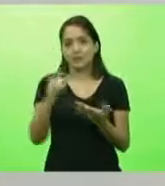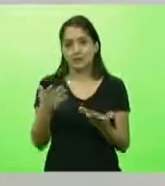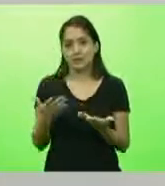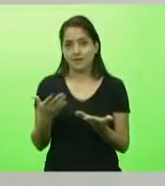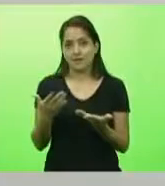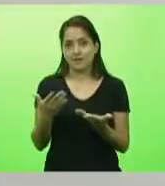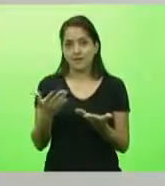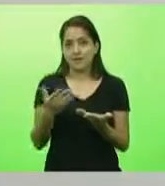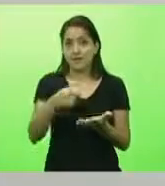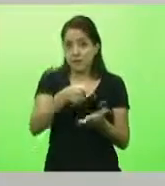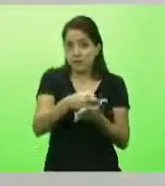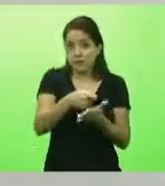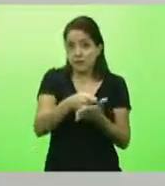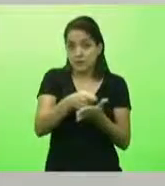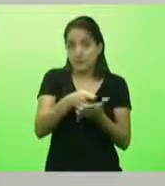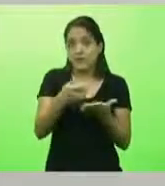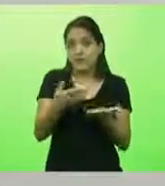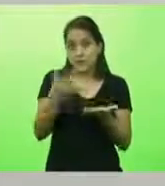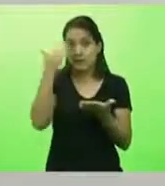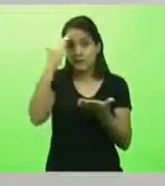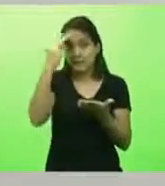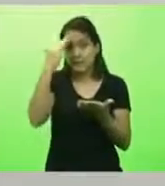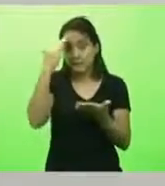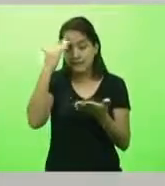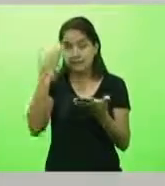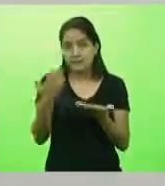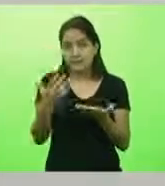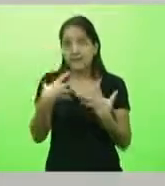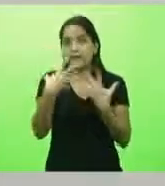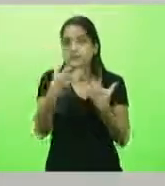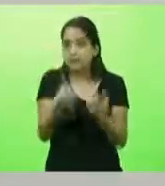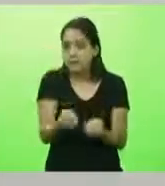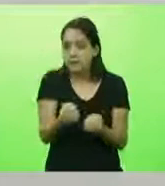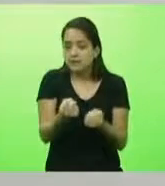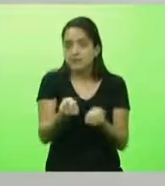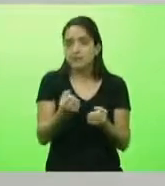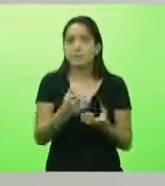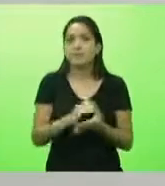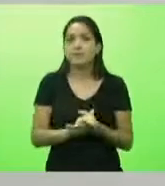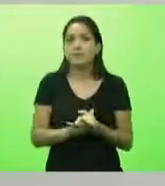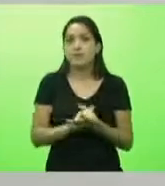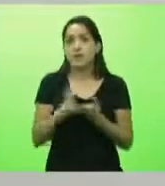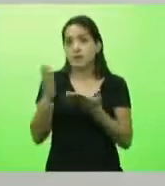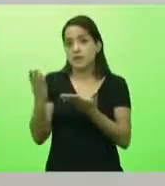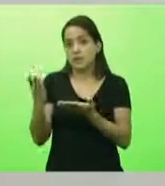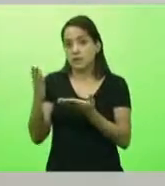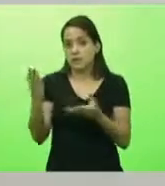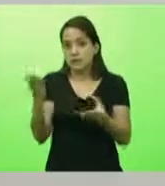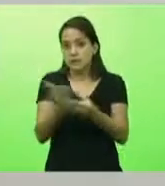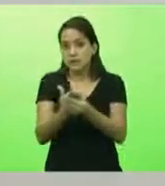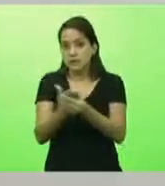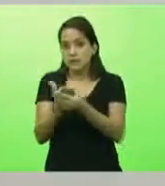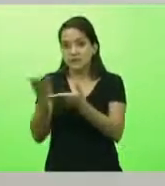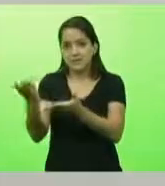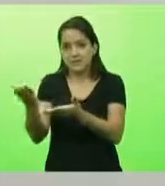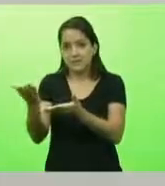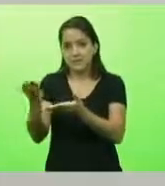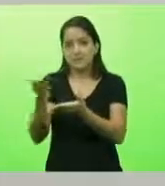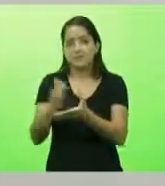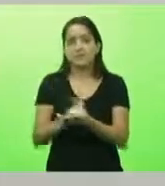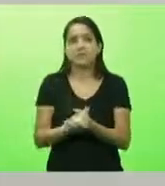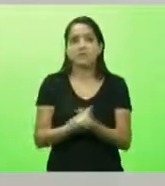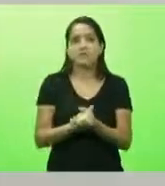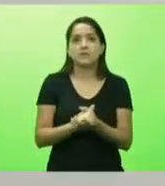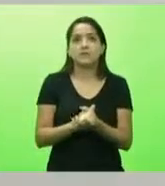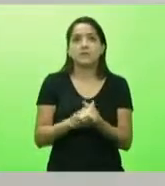entender, temos que ser a entender, temos que a compreender e aceitar o que eles querem. E aí, agora, esse processo, vai ter ativismo judicial,